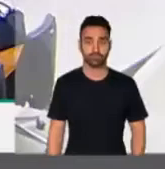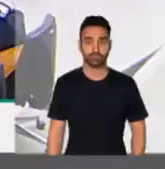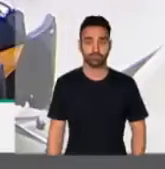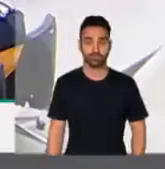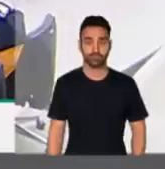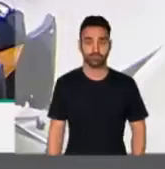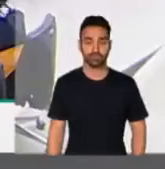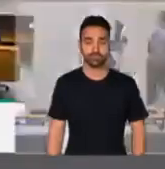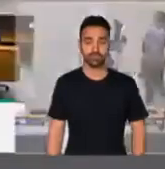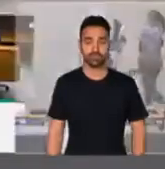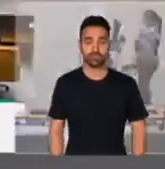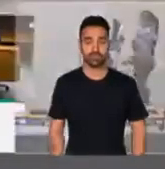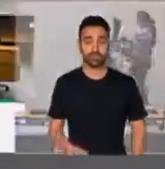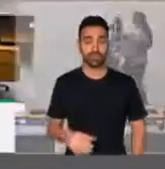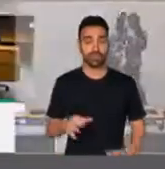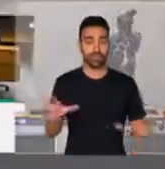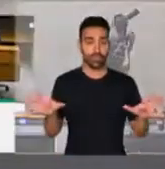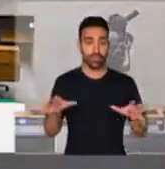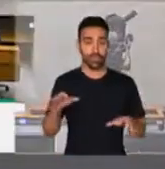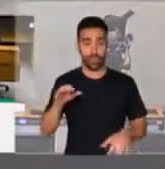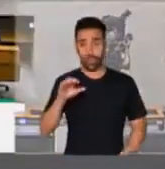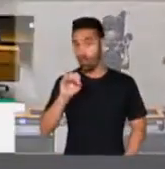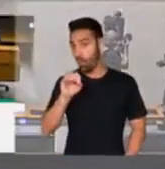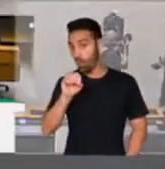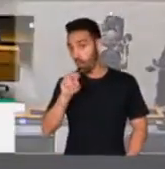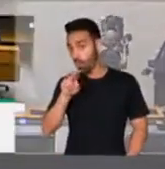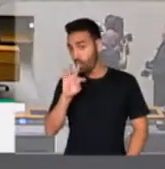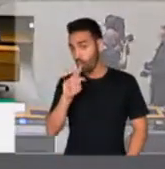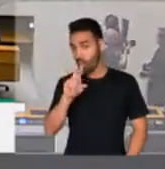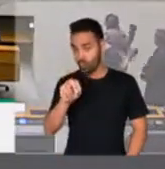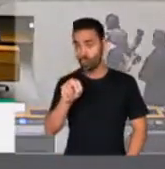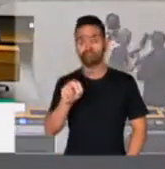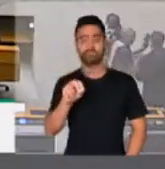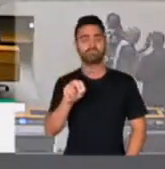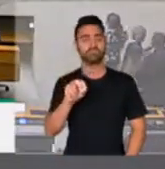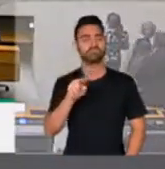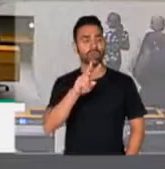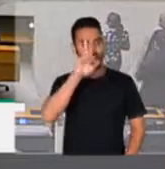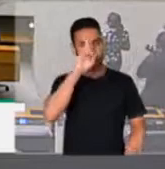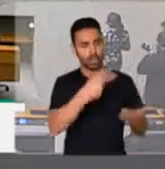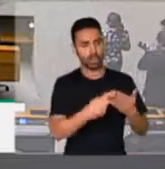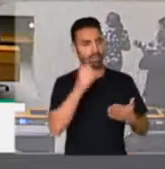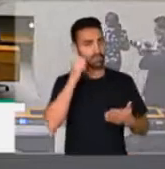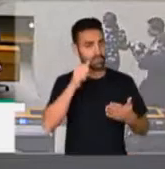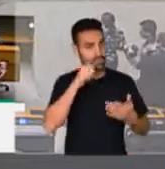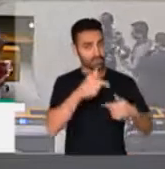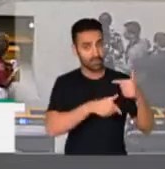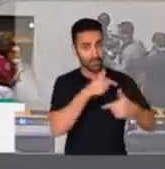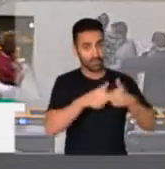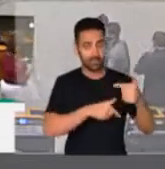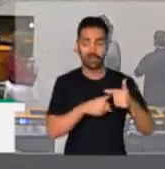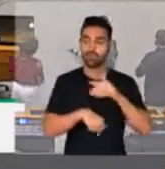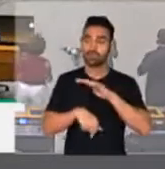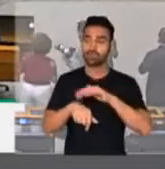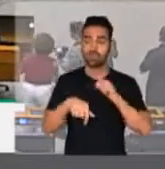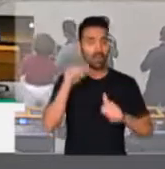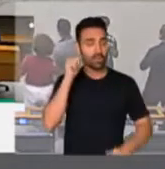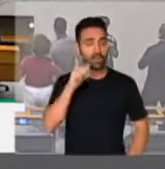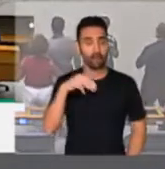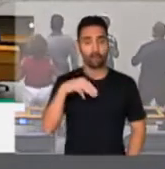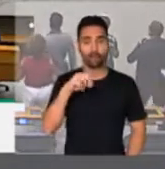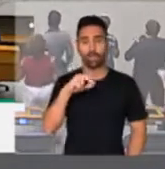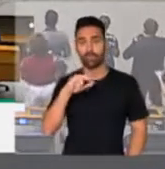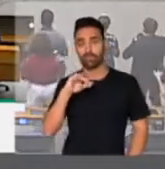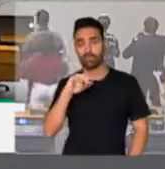A categoria ouro é destinada a reconhecer mulheres com atuação nacionalmente relevante. Convidamos a senhora Mônica Benício nesse ato,